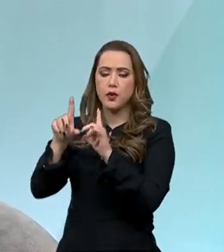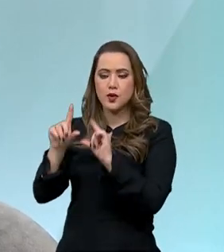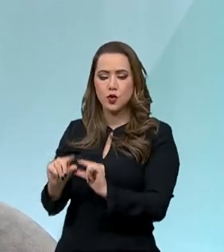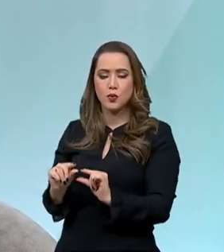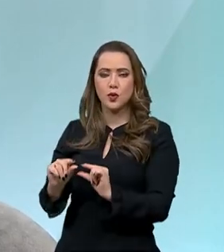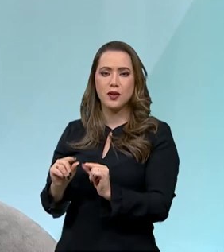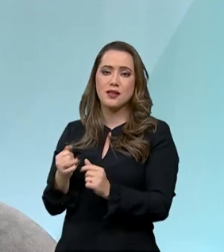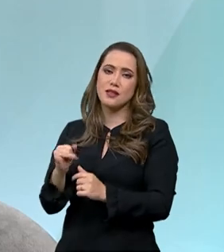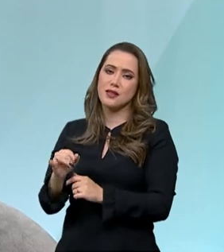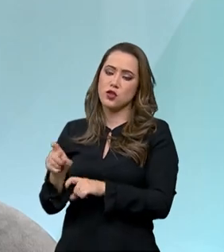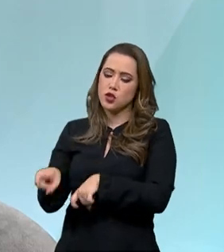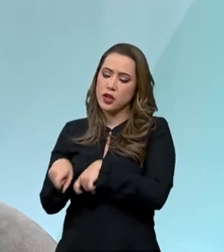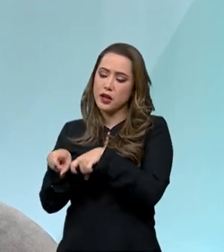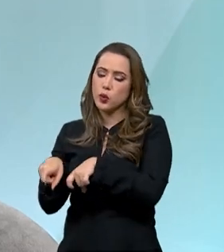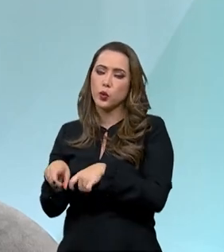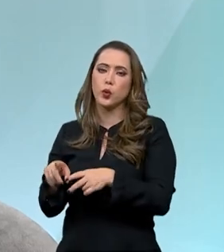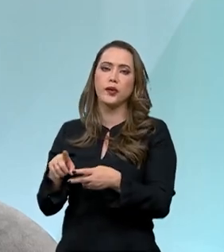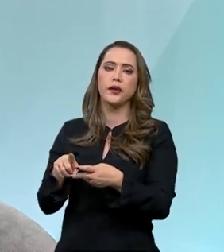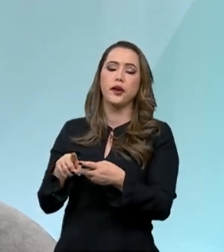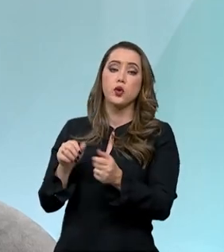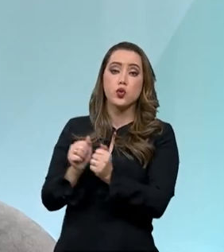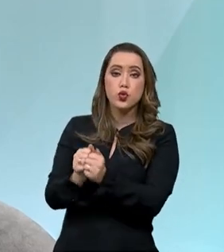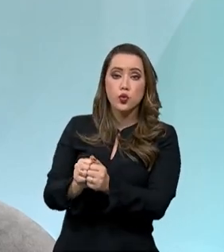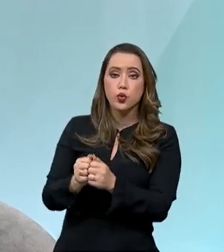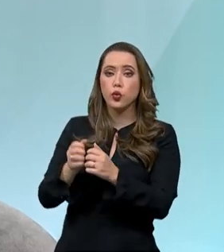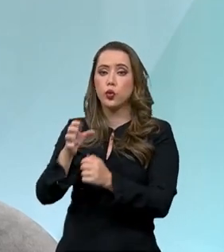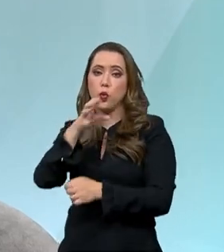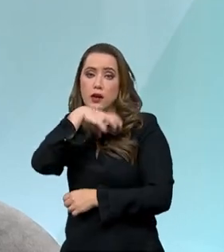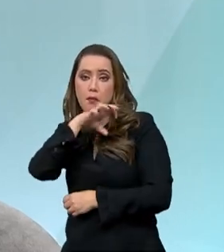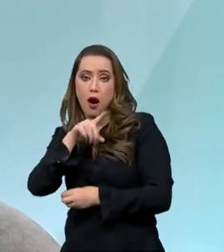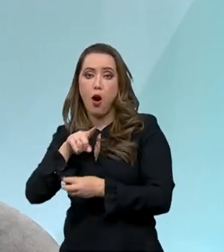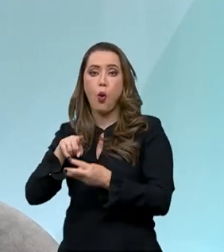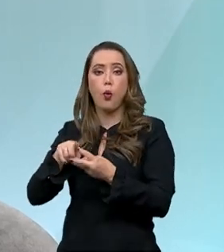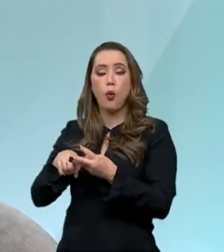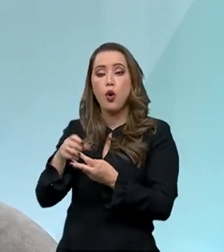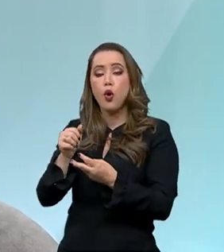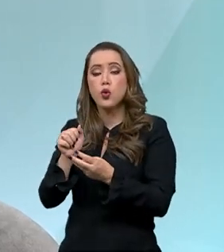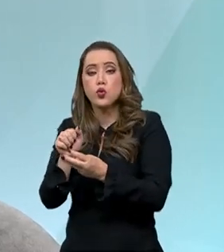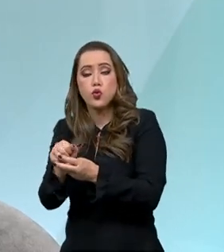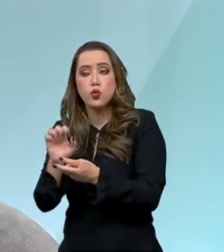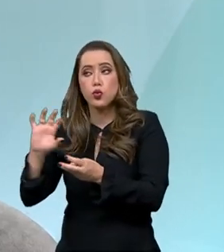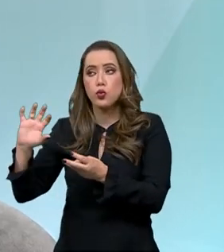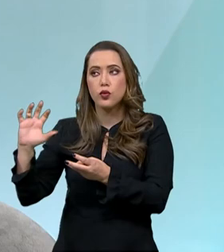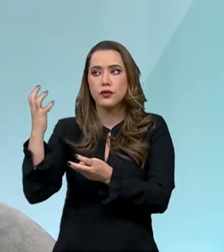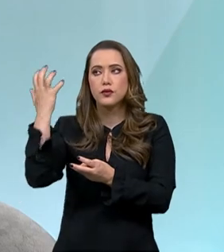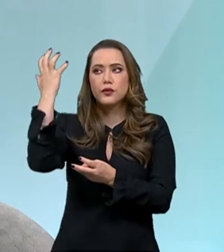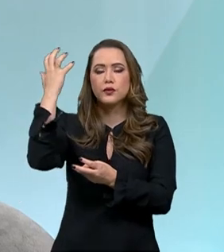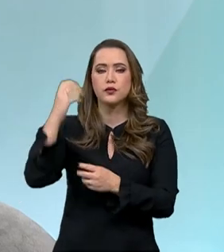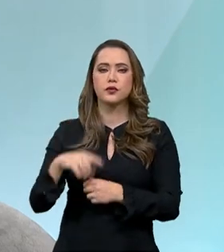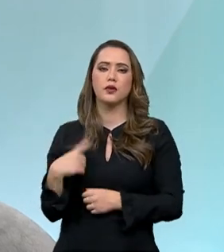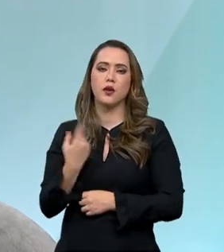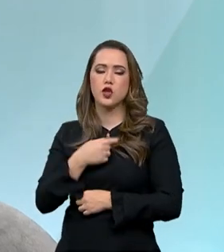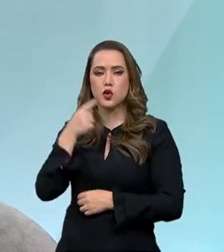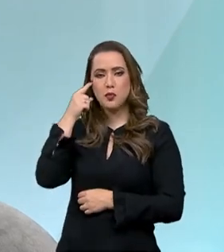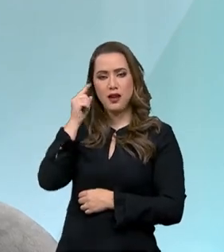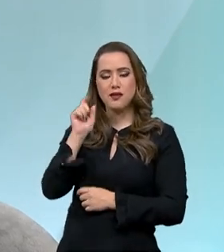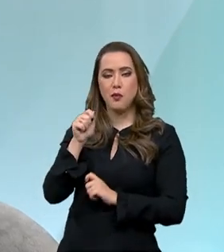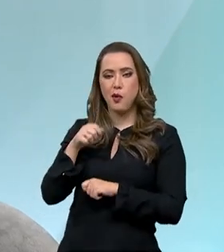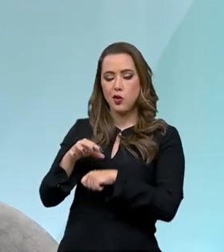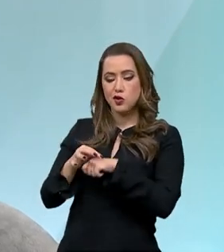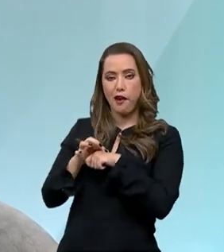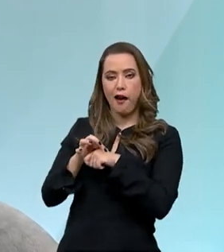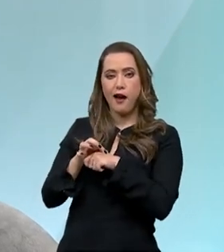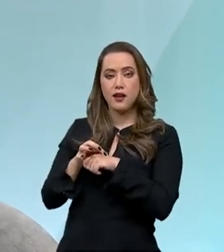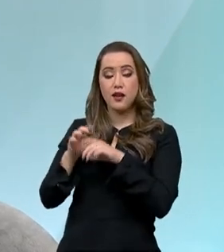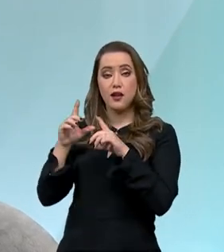e pelo componente florestal, o que é possível, então, nós pensarmos em produção de carne de baixo carbono, leite de